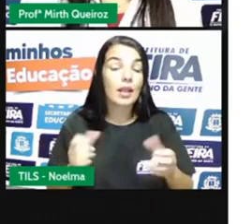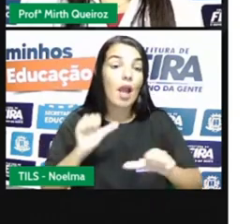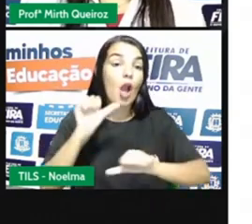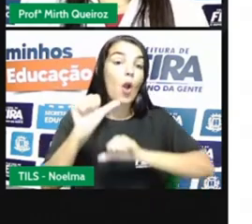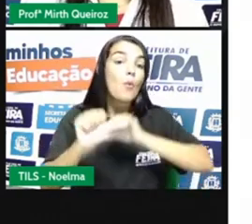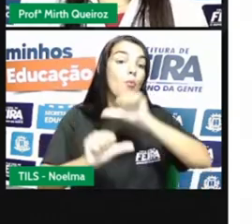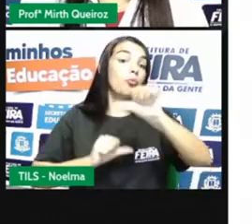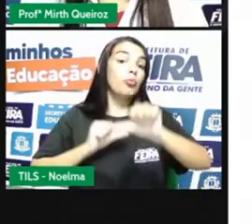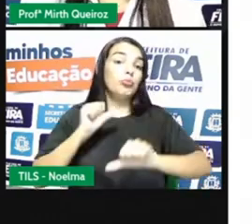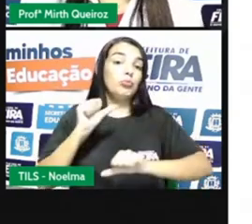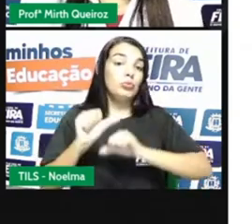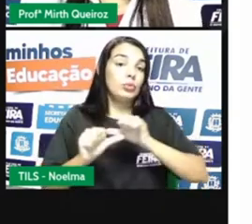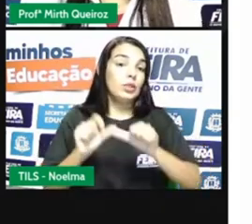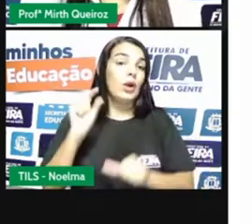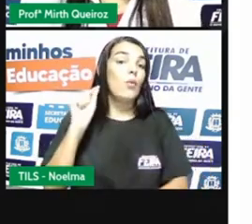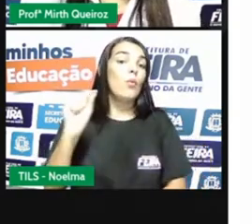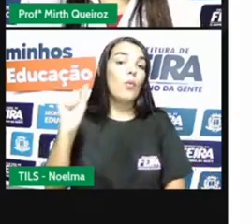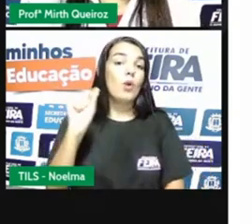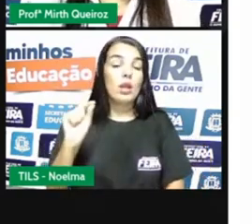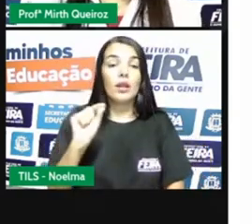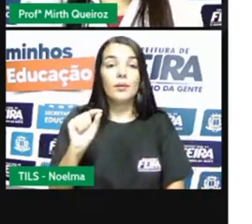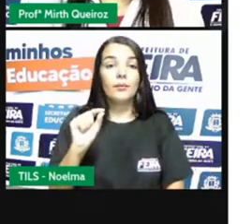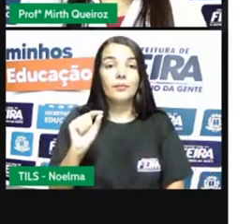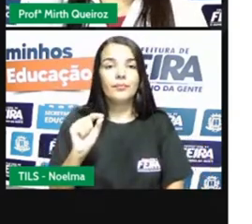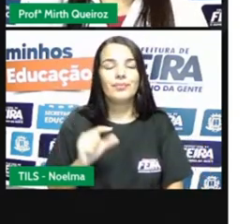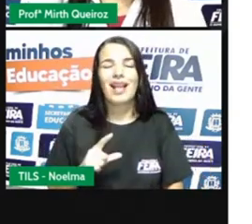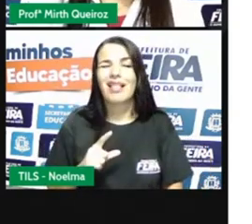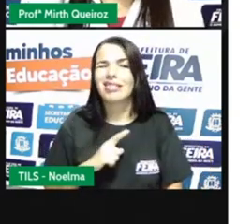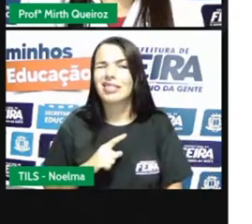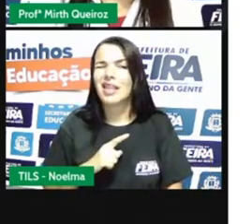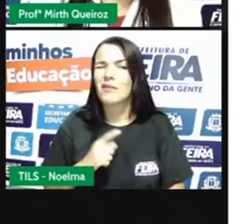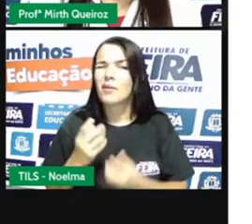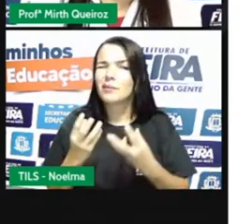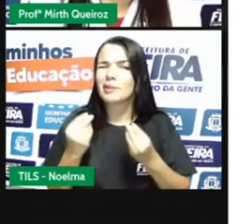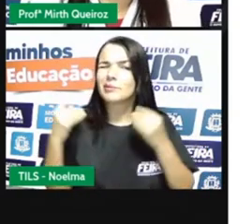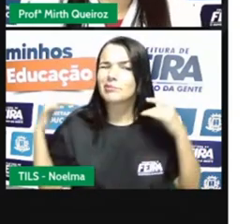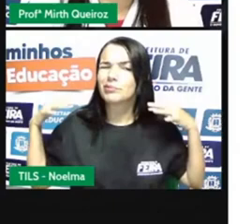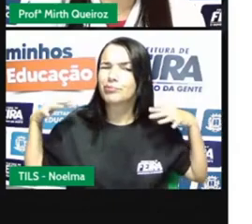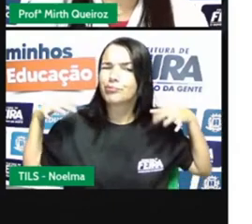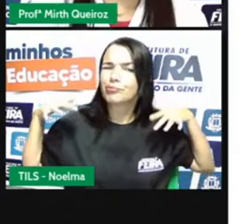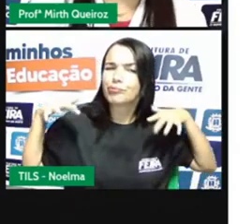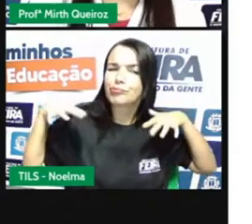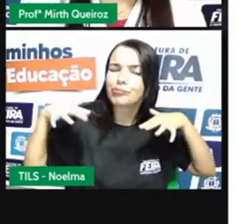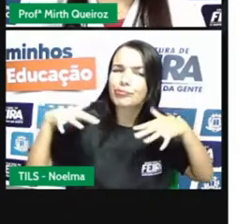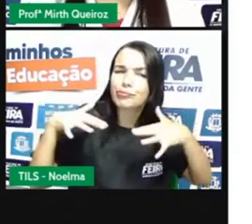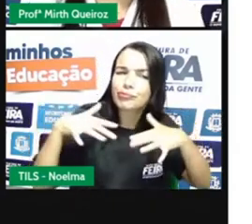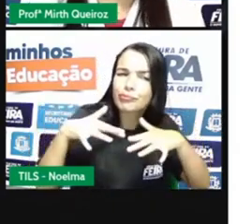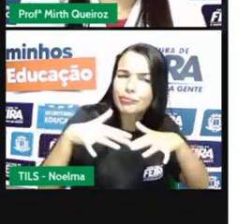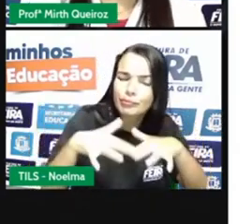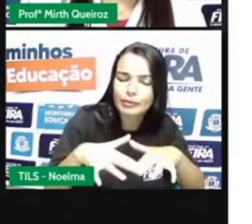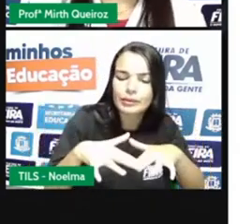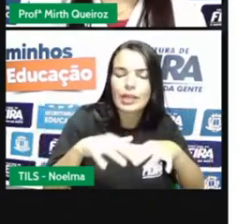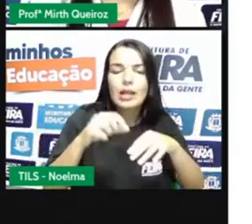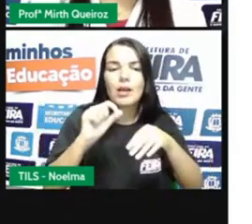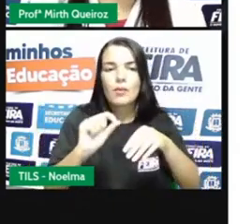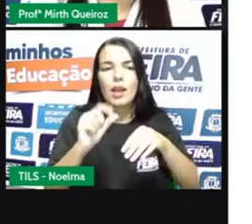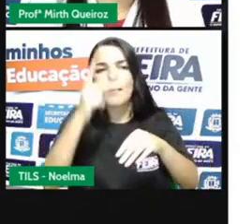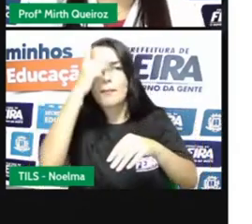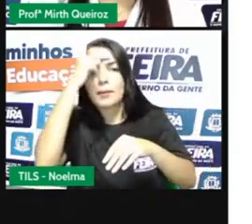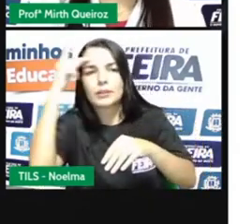Por que que mudou? Houve uma intensa migração e imigração, né? Pessoas entrando, pessoas